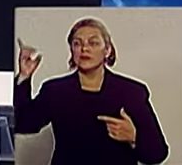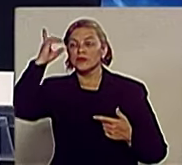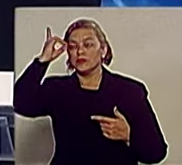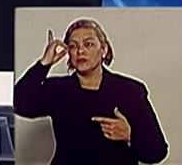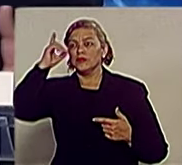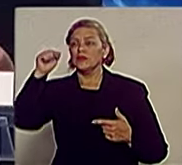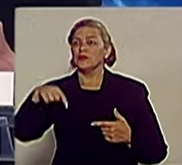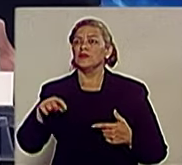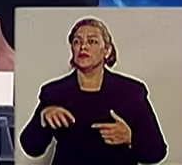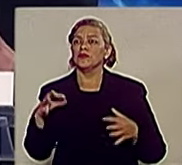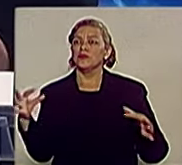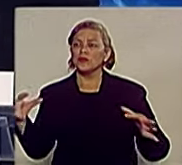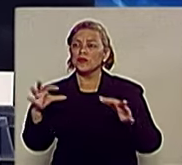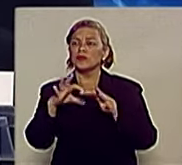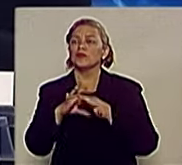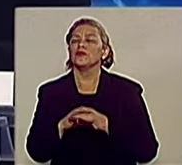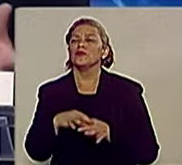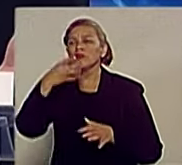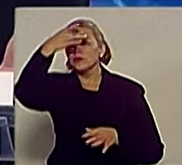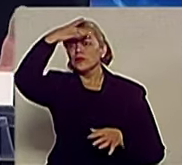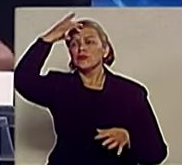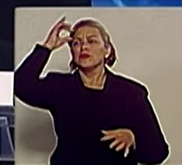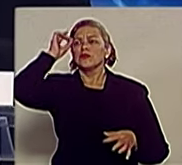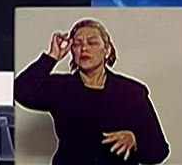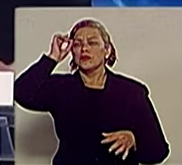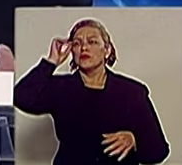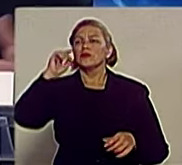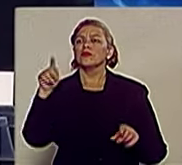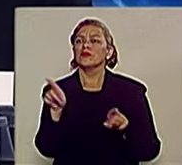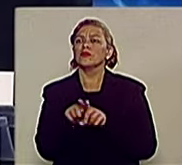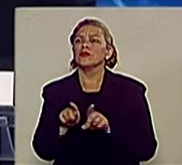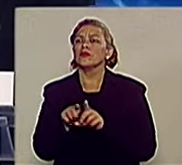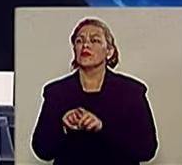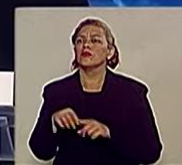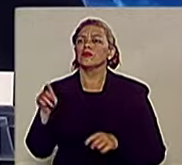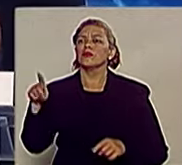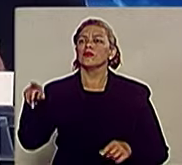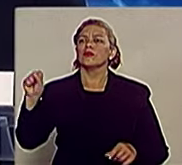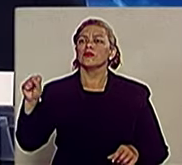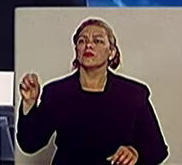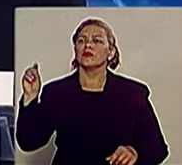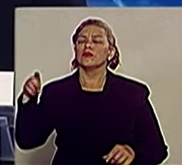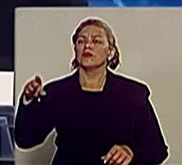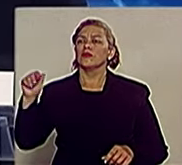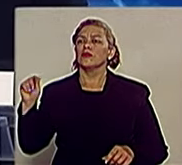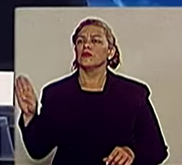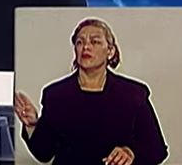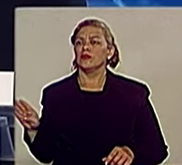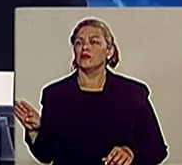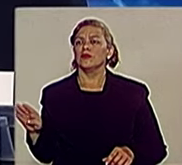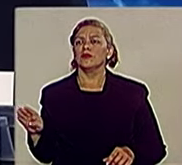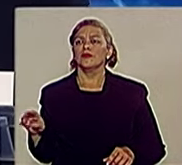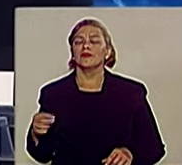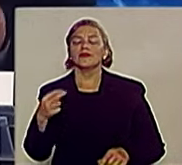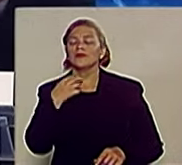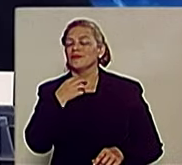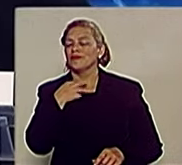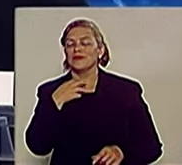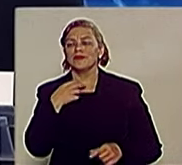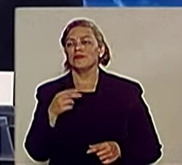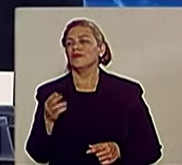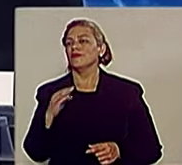com o próprio prefeito. E assim também no PSDB, é dessa maneira que se faz. Nós precisamos de uma nova política. Isso não pode ser dessa maneira.